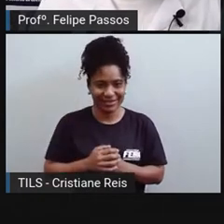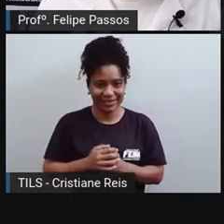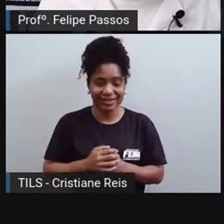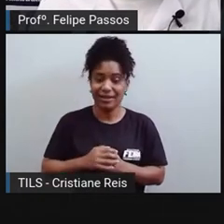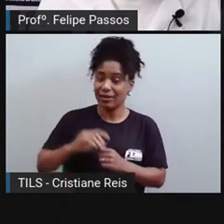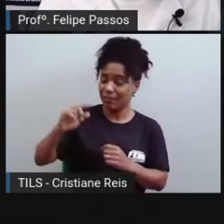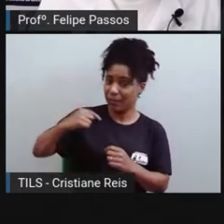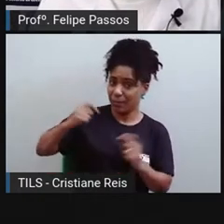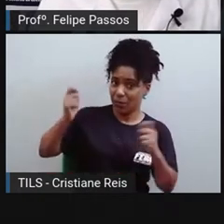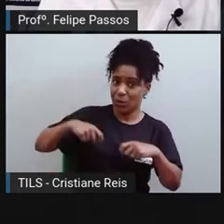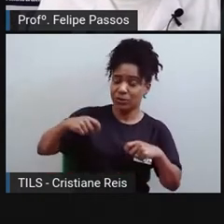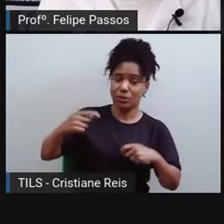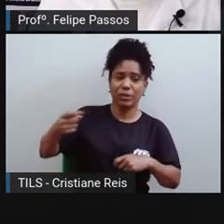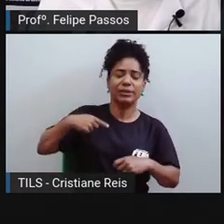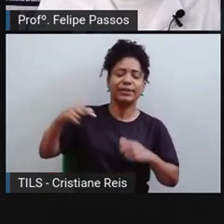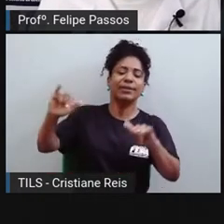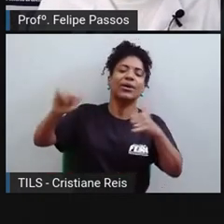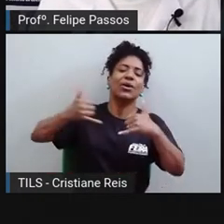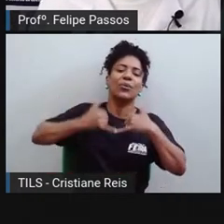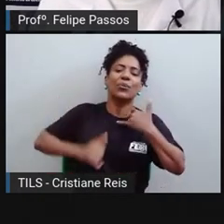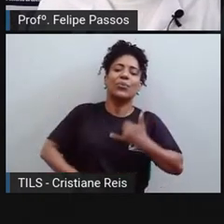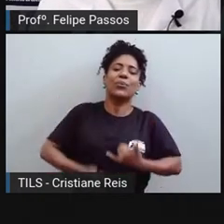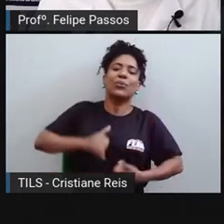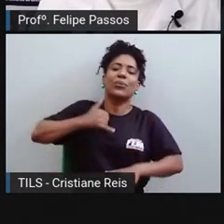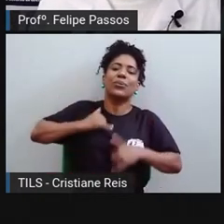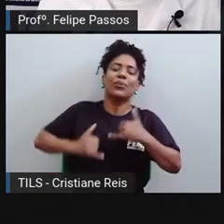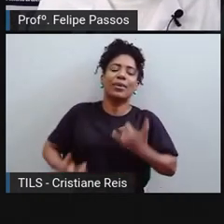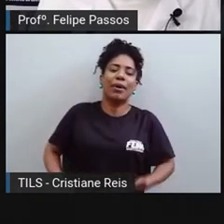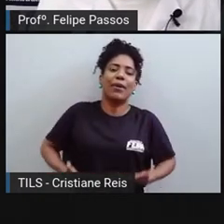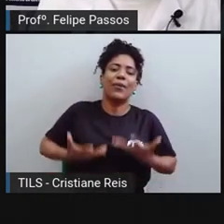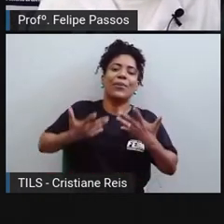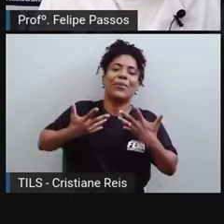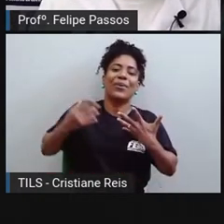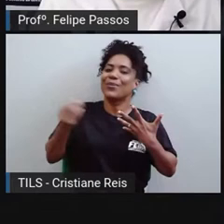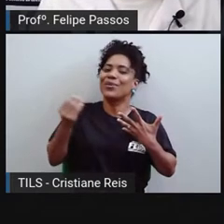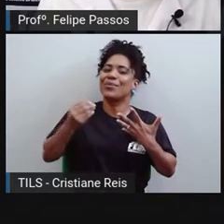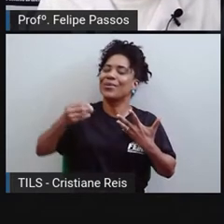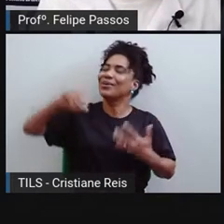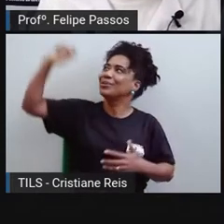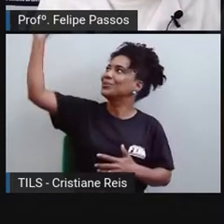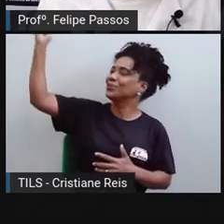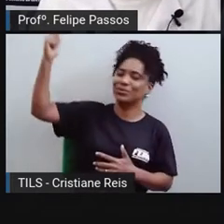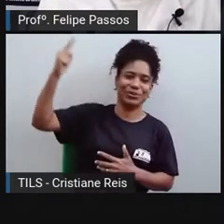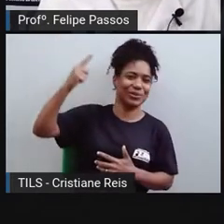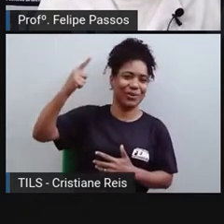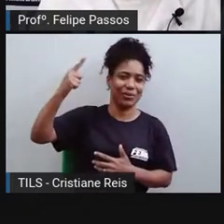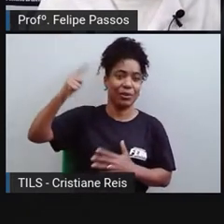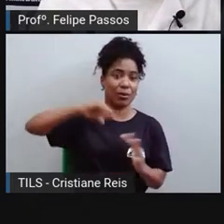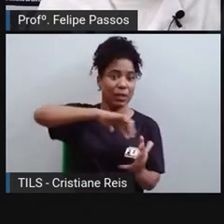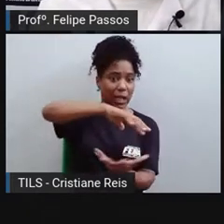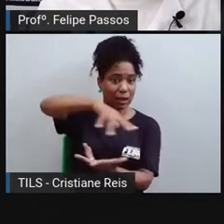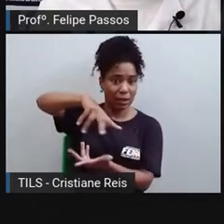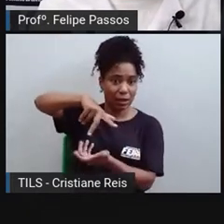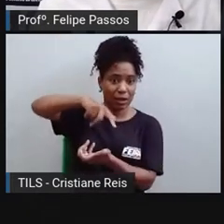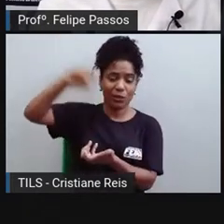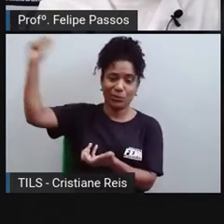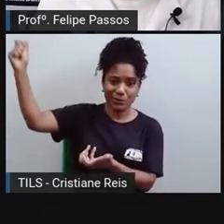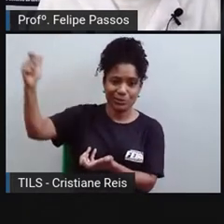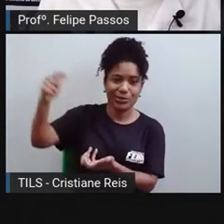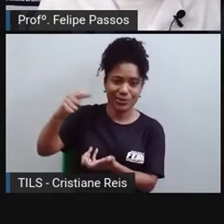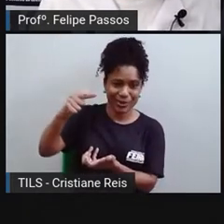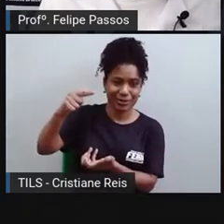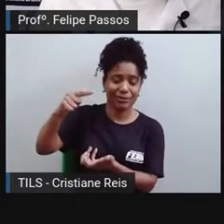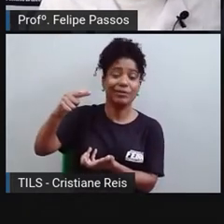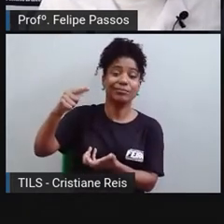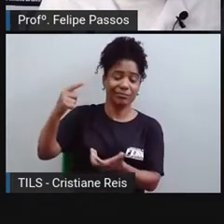O sol é como se fosse a bateria para a vida na Terra. O seu celular, seu computador, não funciona com a eletricidade? O